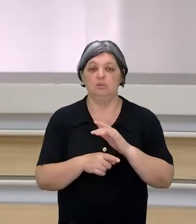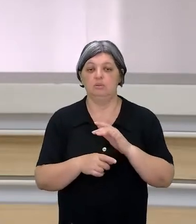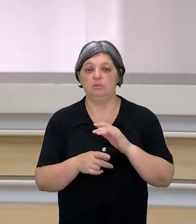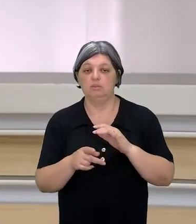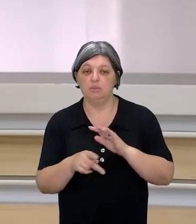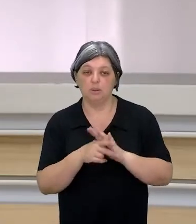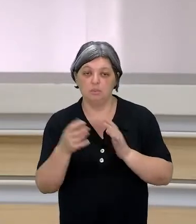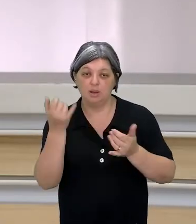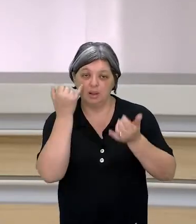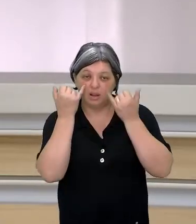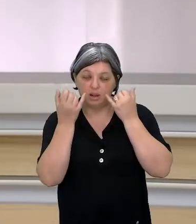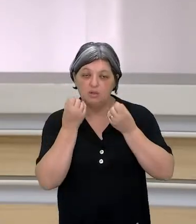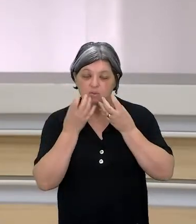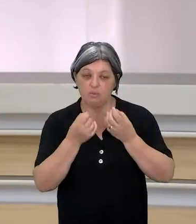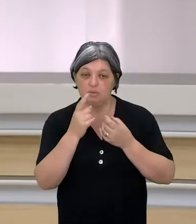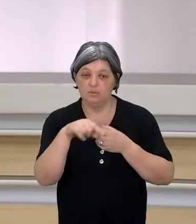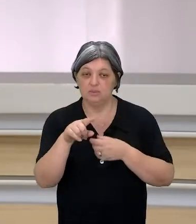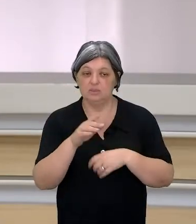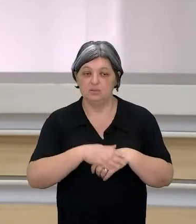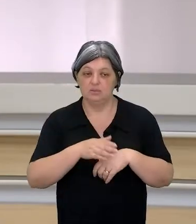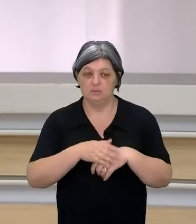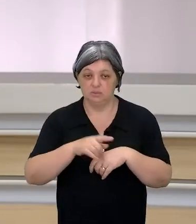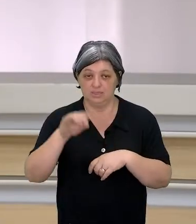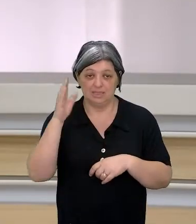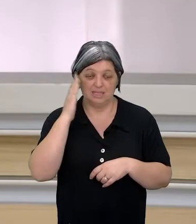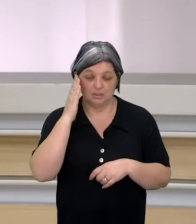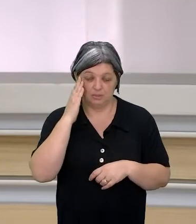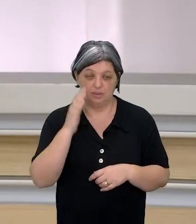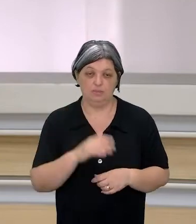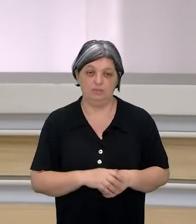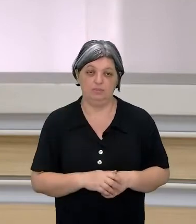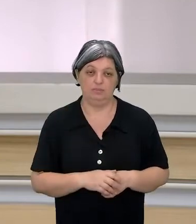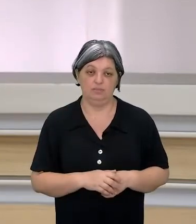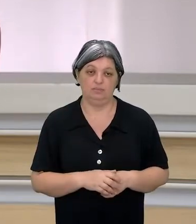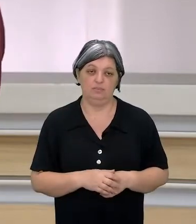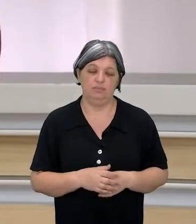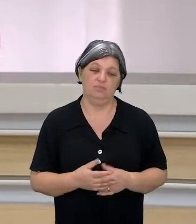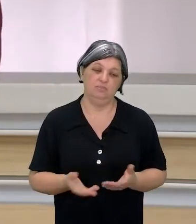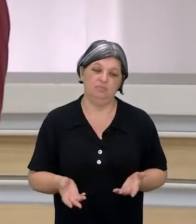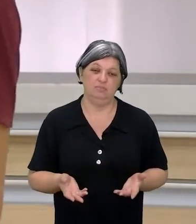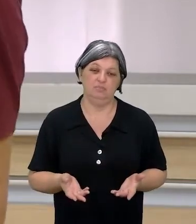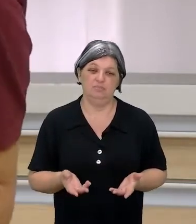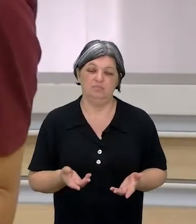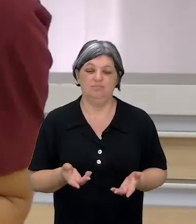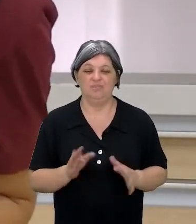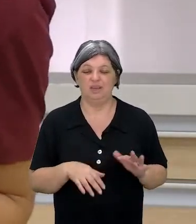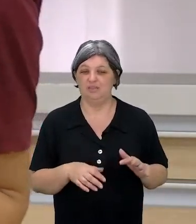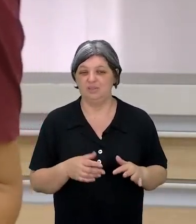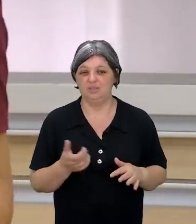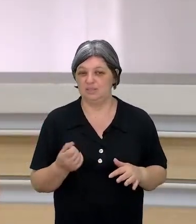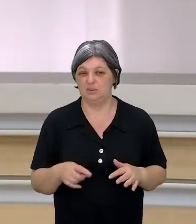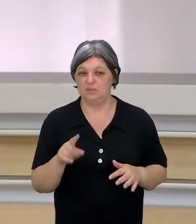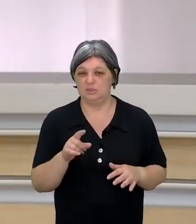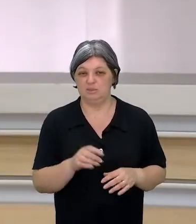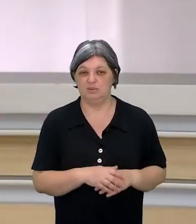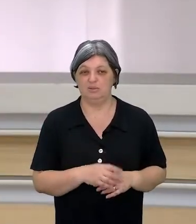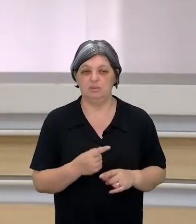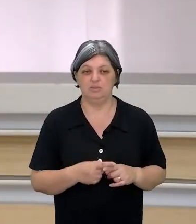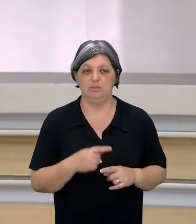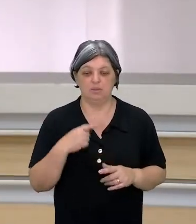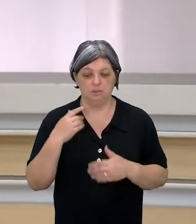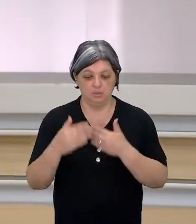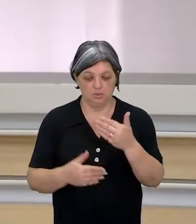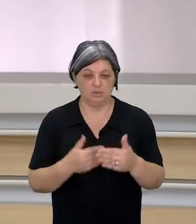fazer você saber. E fazer você saber não necessariamente... Na verdade, não deveria, né? Existir o processo,